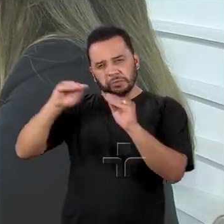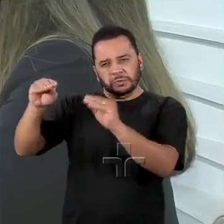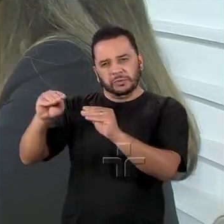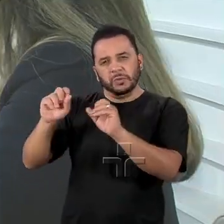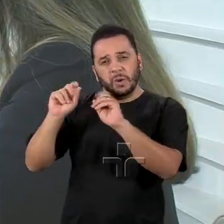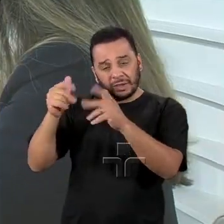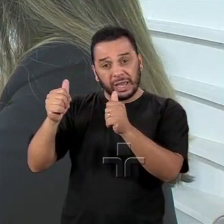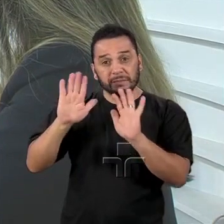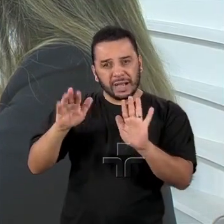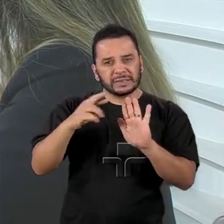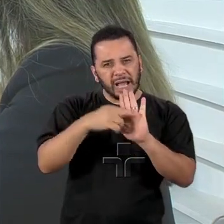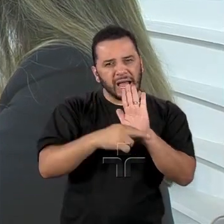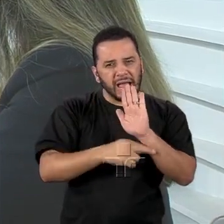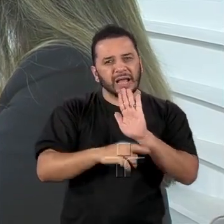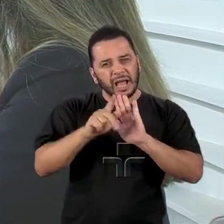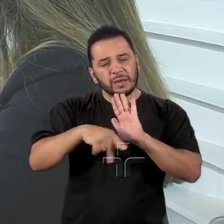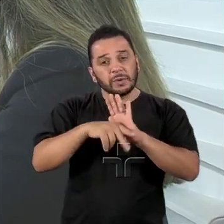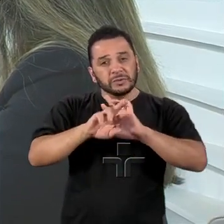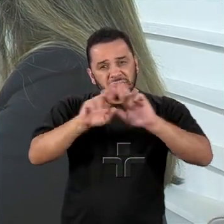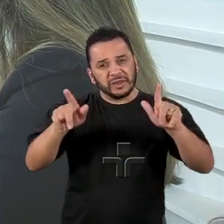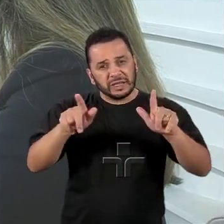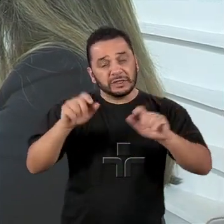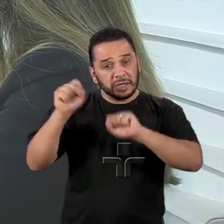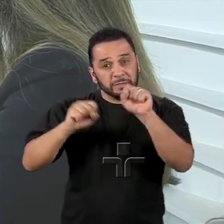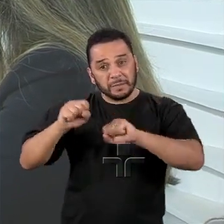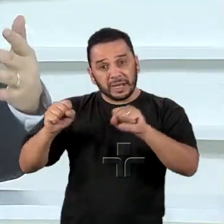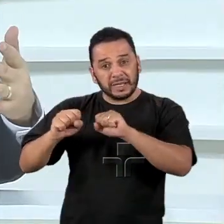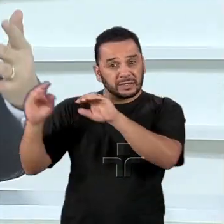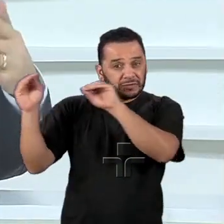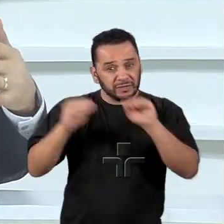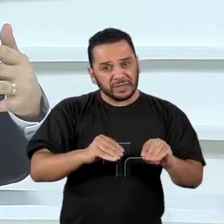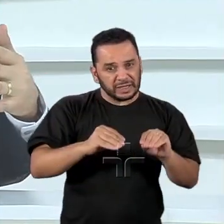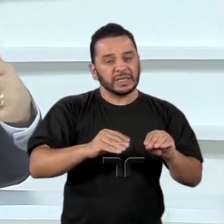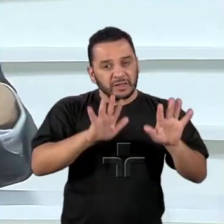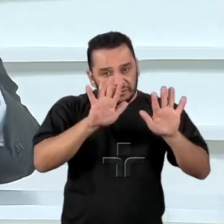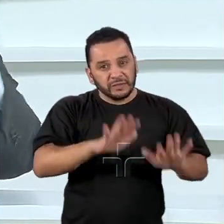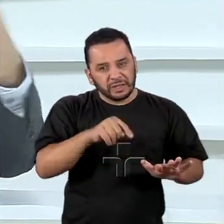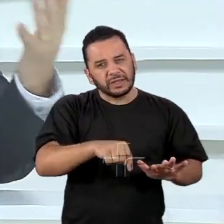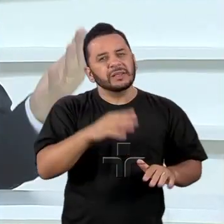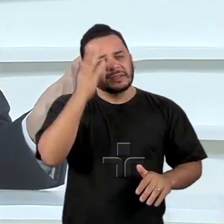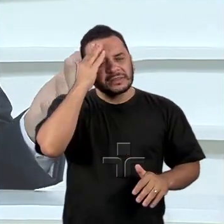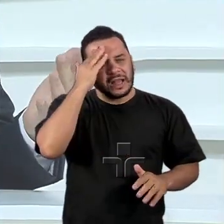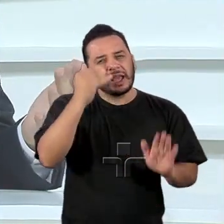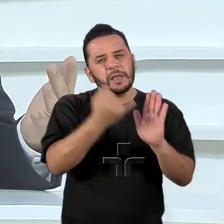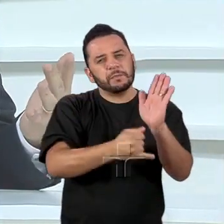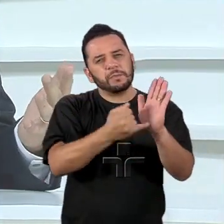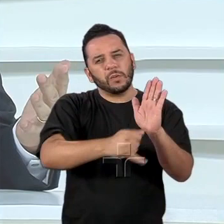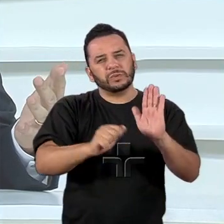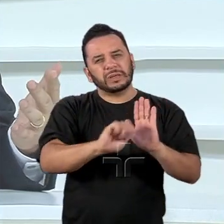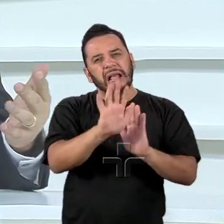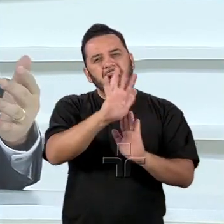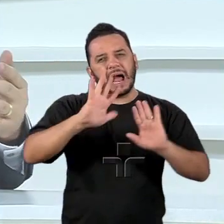e embora os impostos sejam pesados para todos, não é, eles